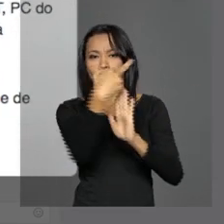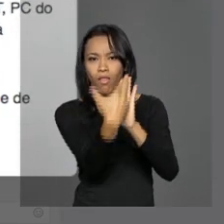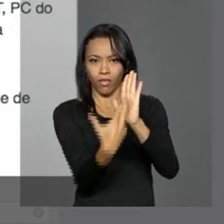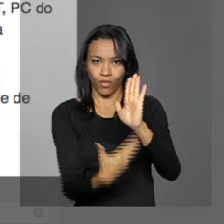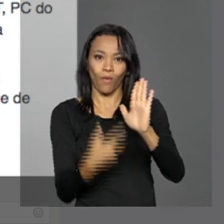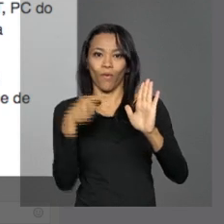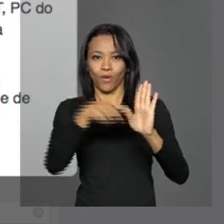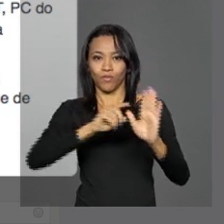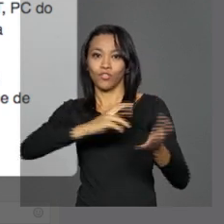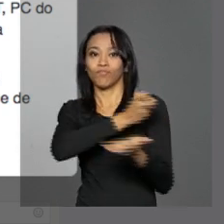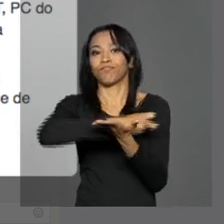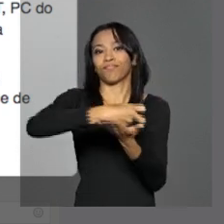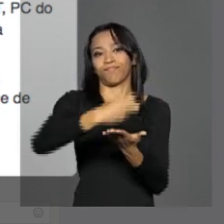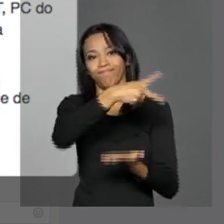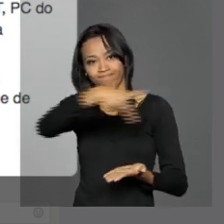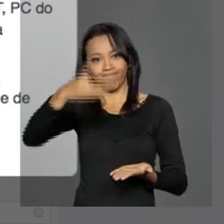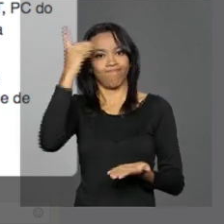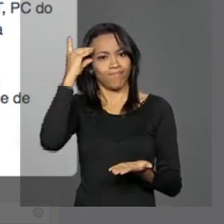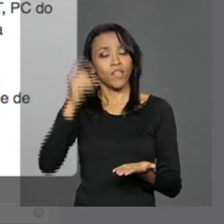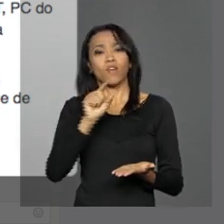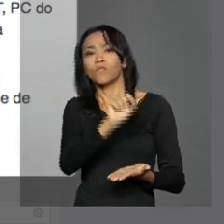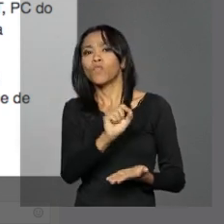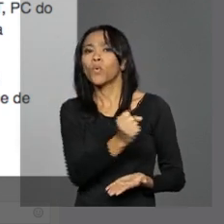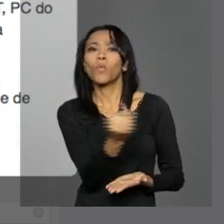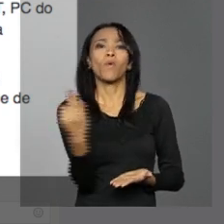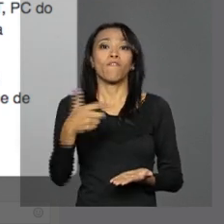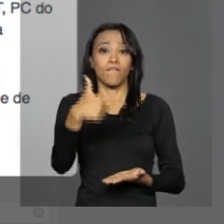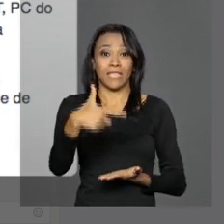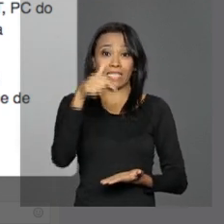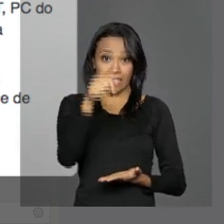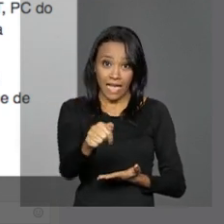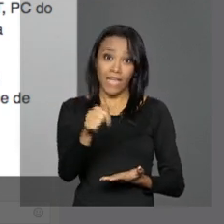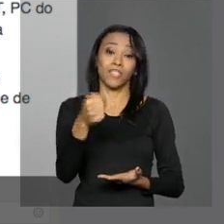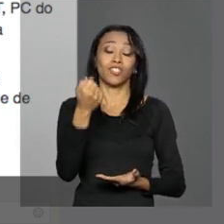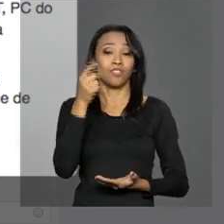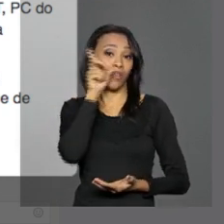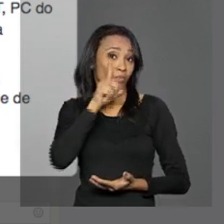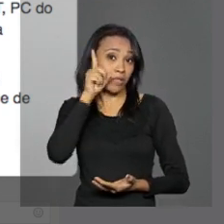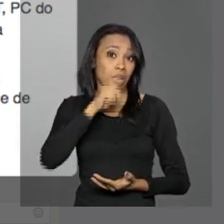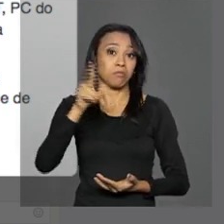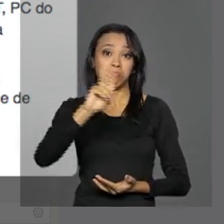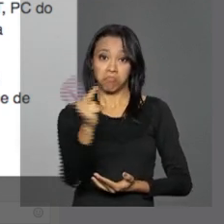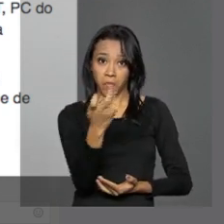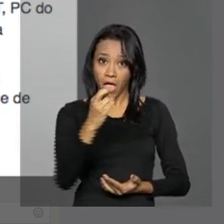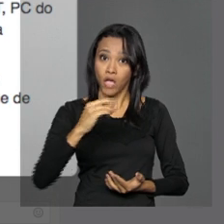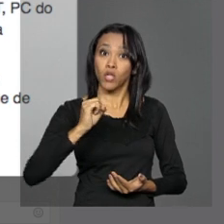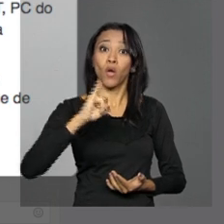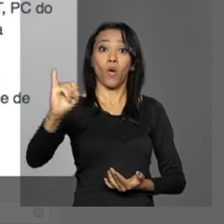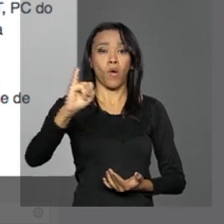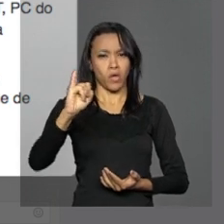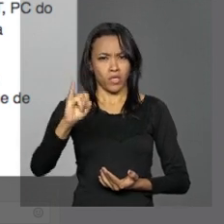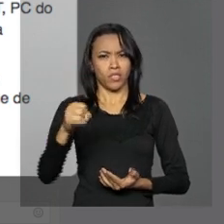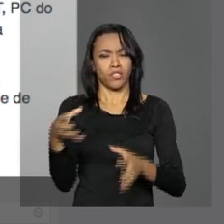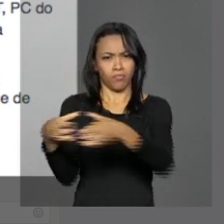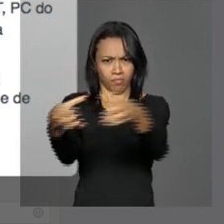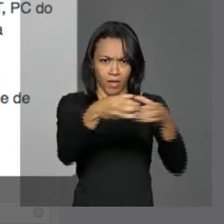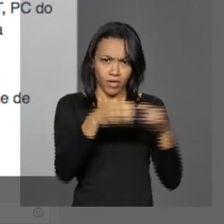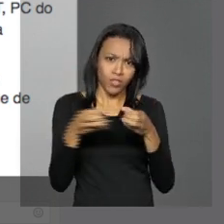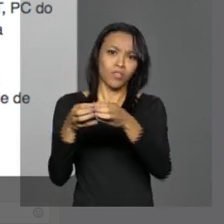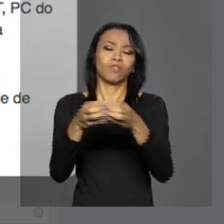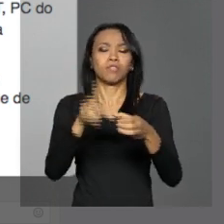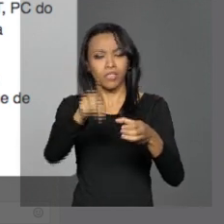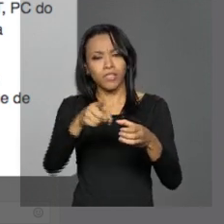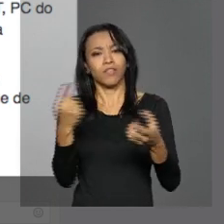De acordo com a presidenta, foram 27 heróis da democracia de 11 diferentes partidos que tiveram a coragem de se